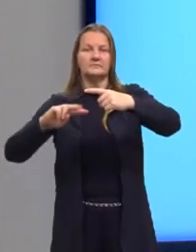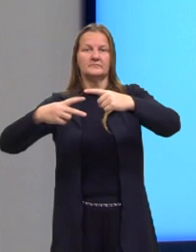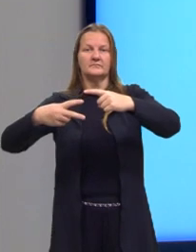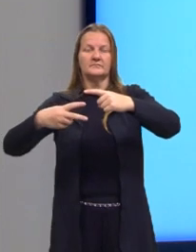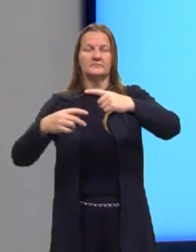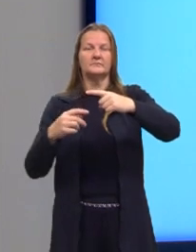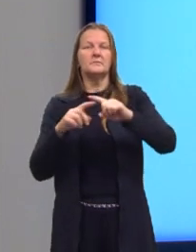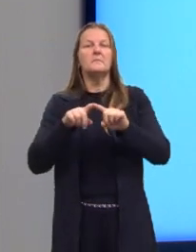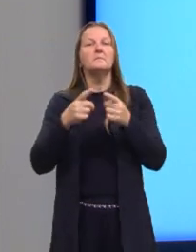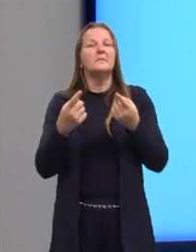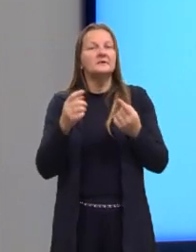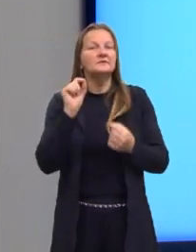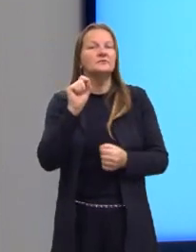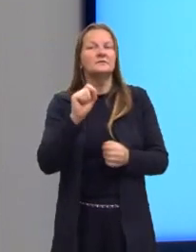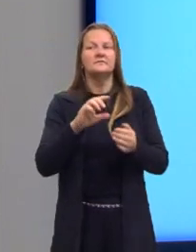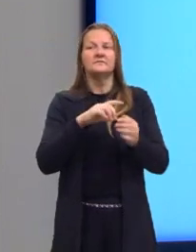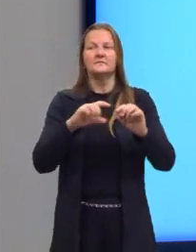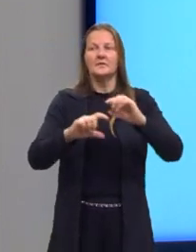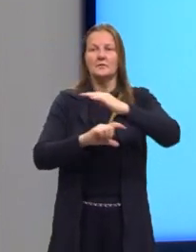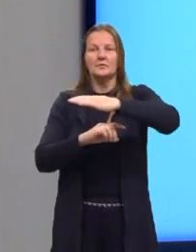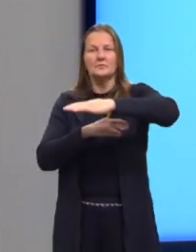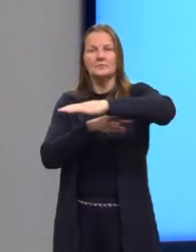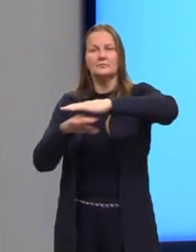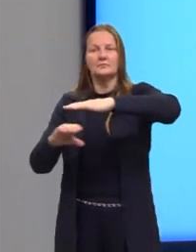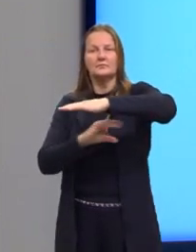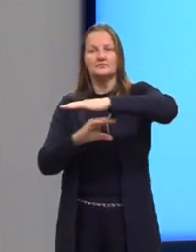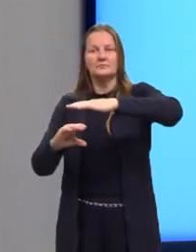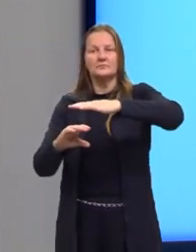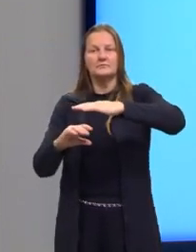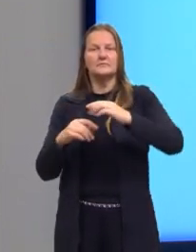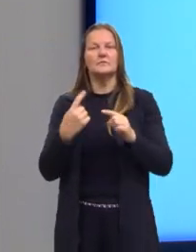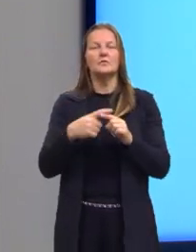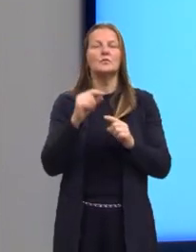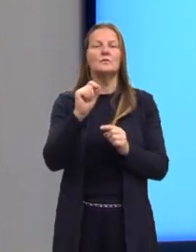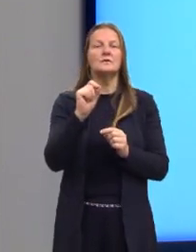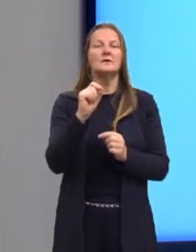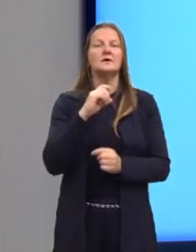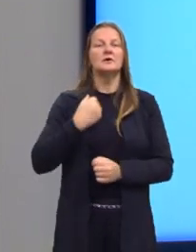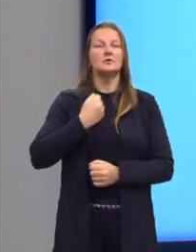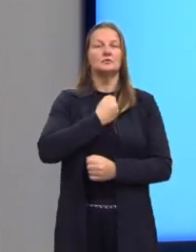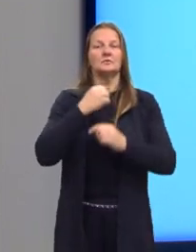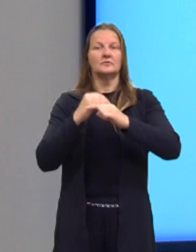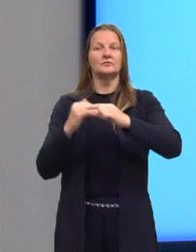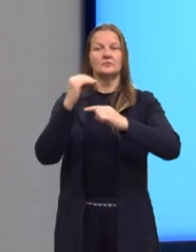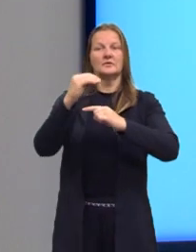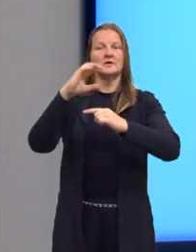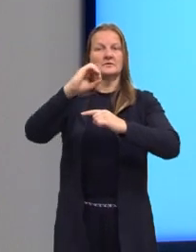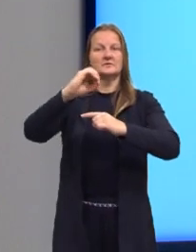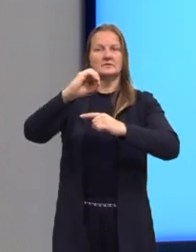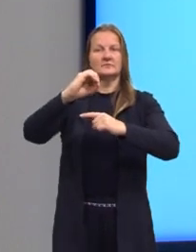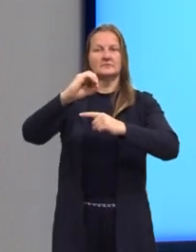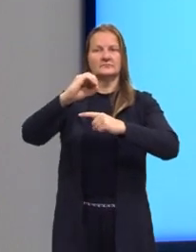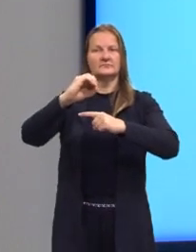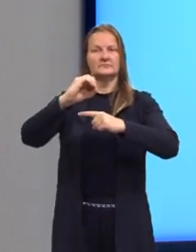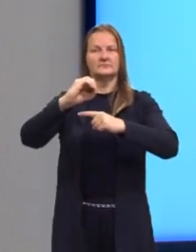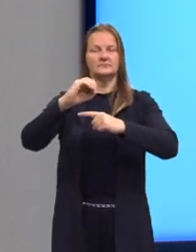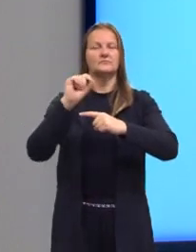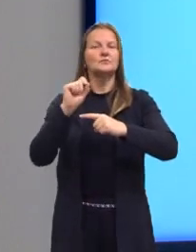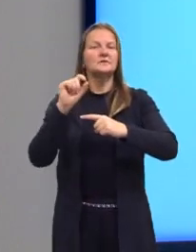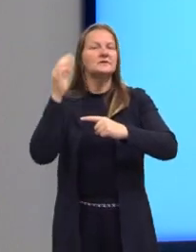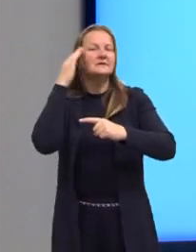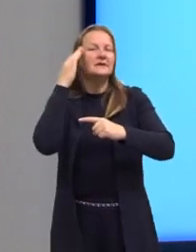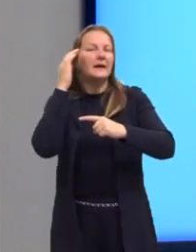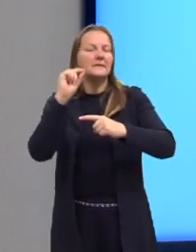ainda teríamos, né, todo esse termo aqui no denominador. O nosso numerador continua sendo zero. O que nós